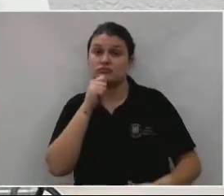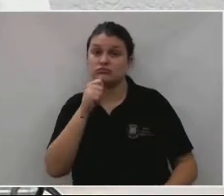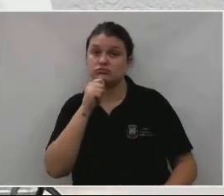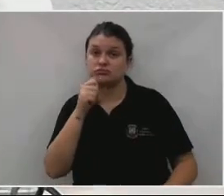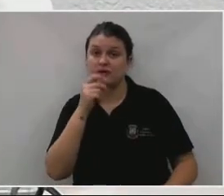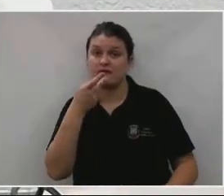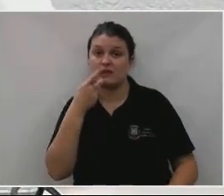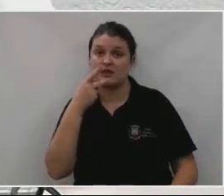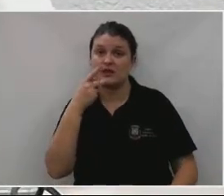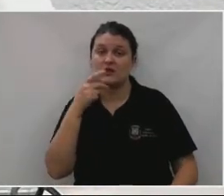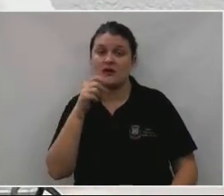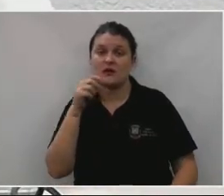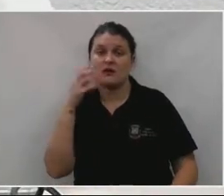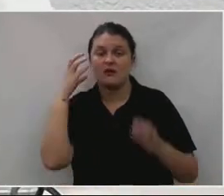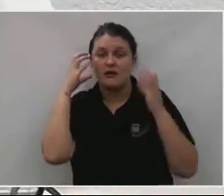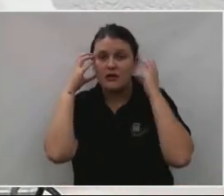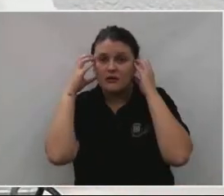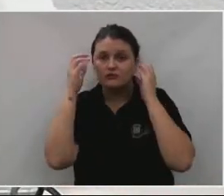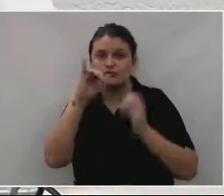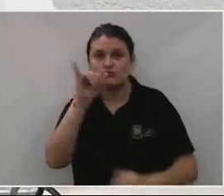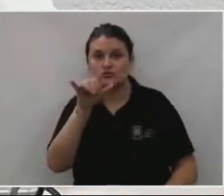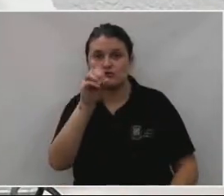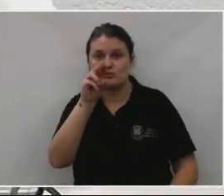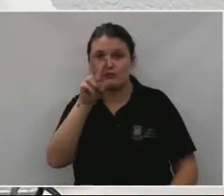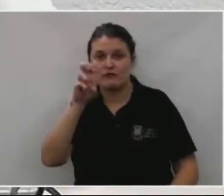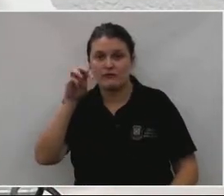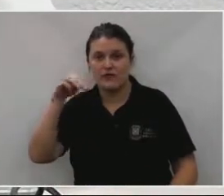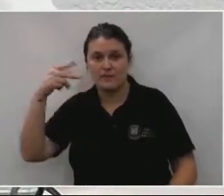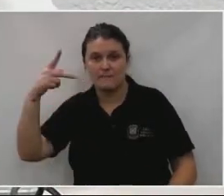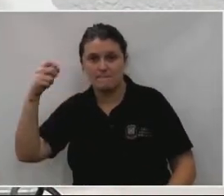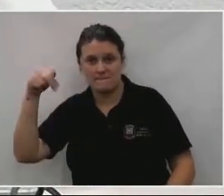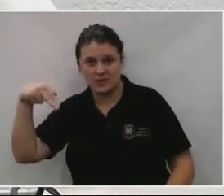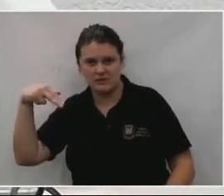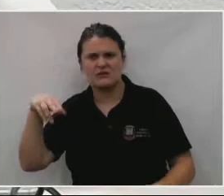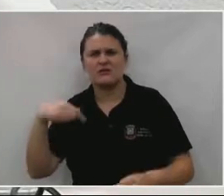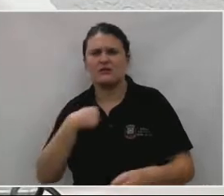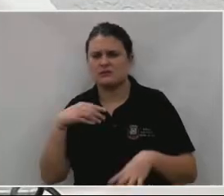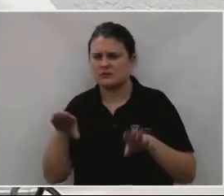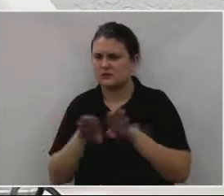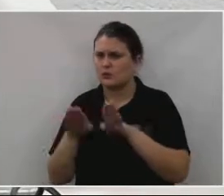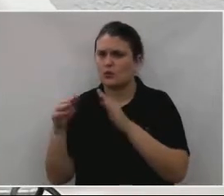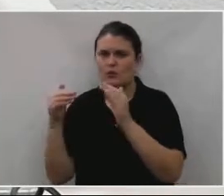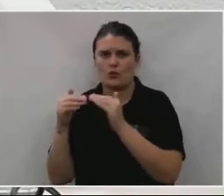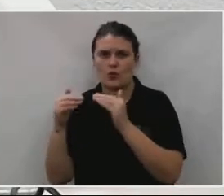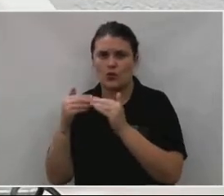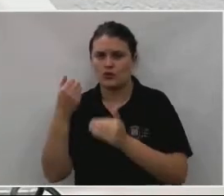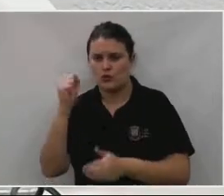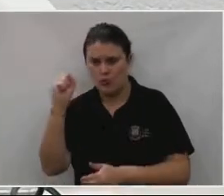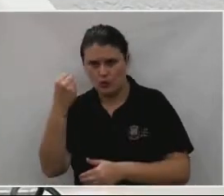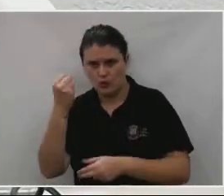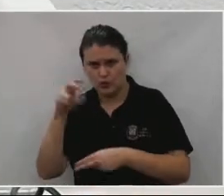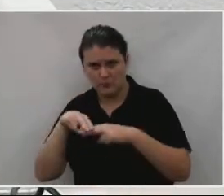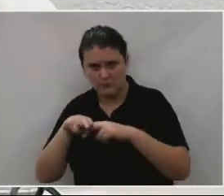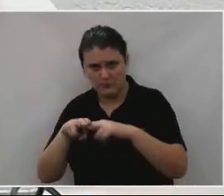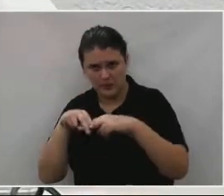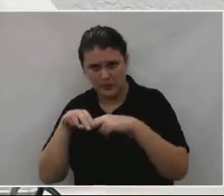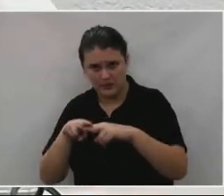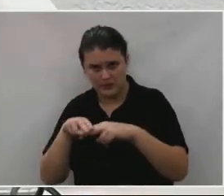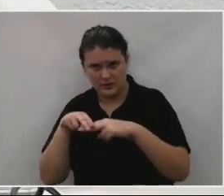Jovem Pan, alguns dias atrás, e também corroboro da ideia que esses oito parquinhos que